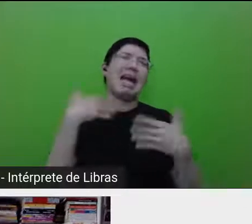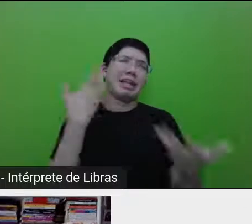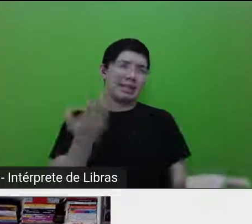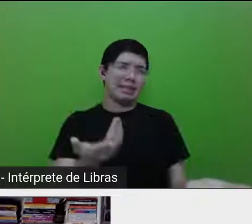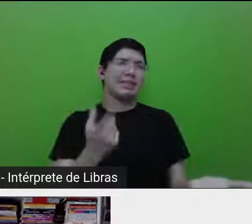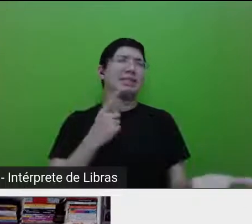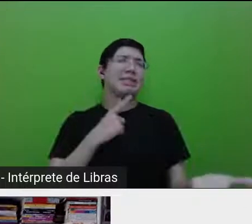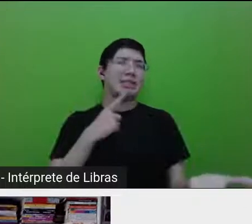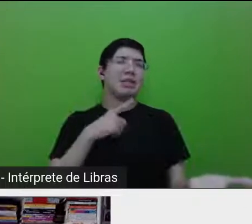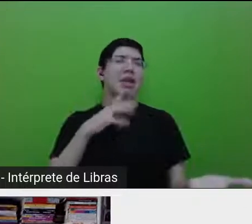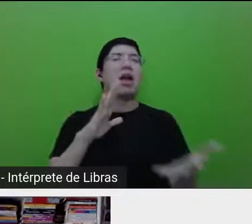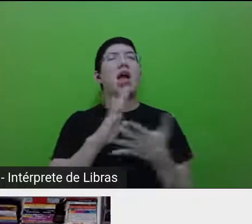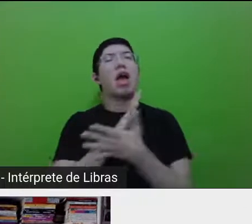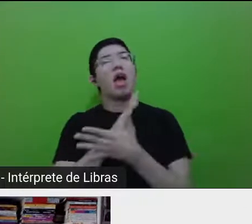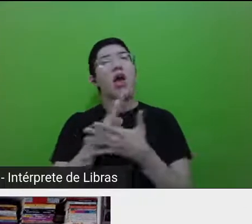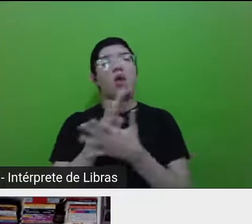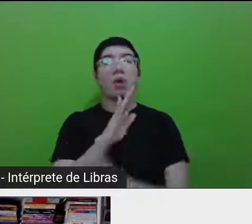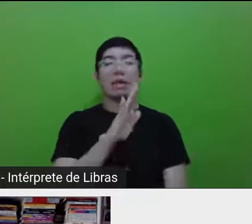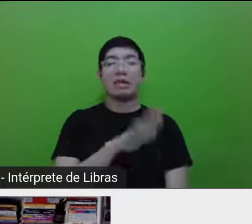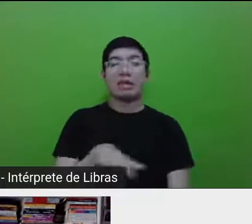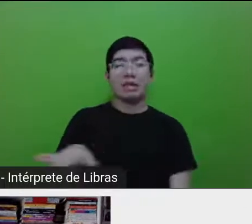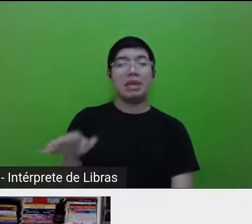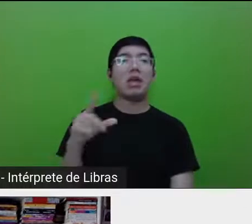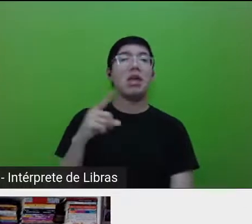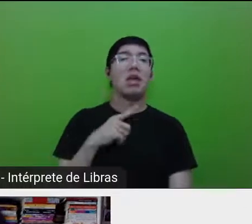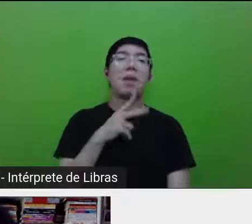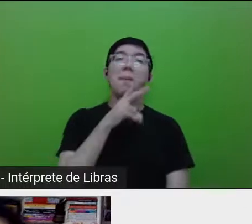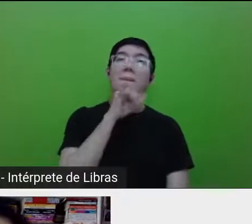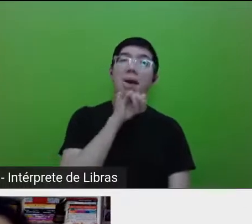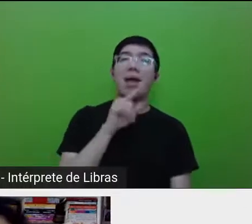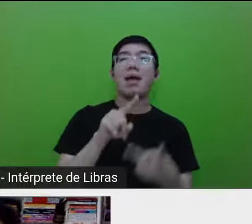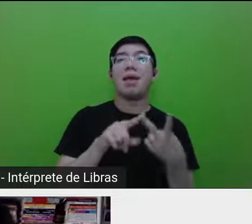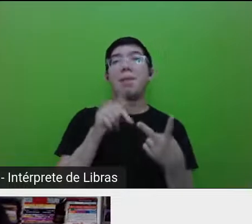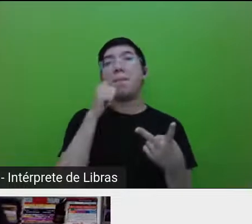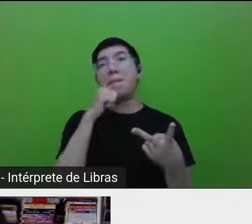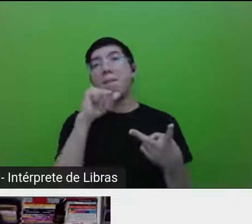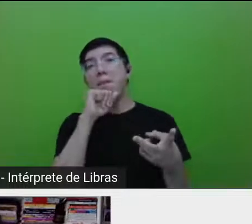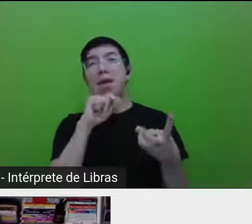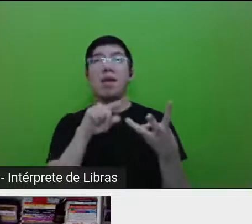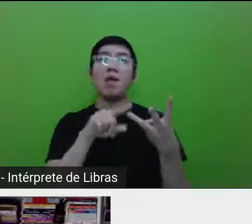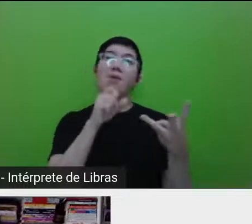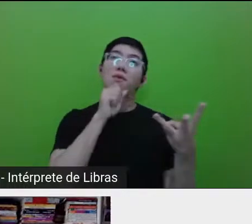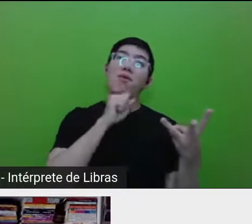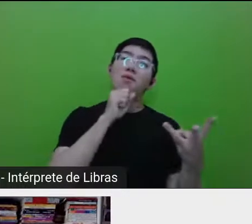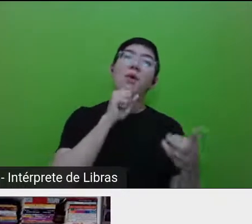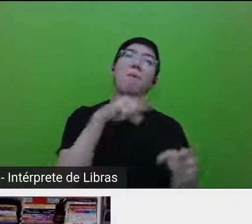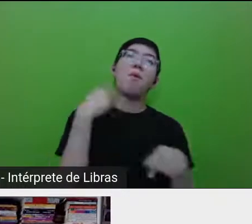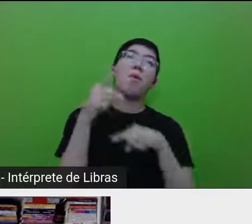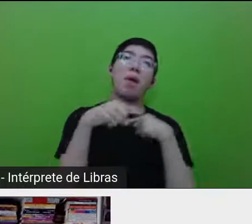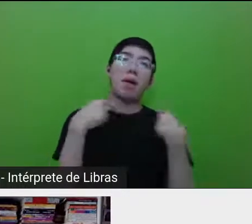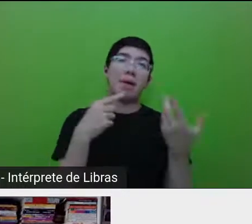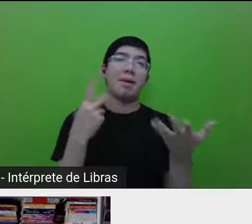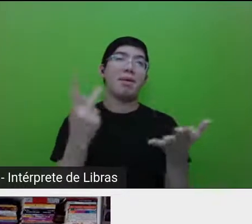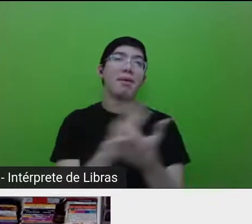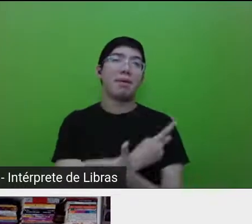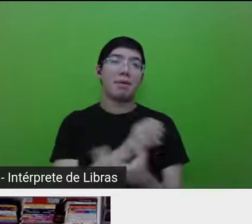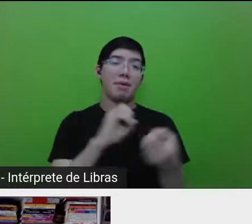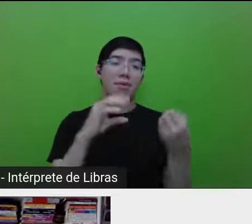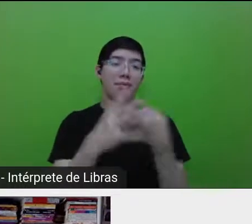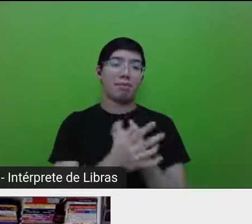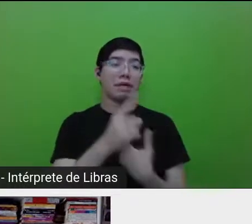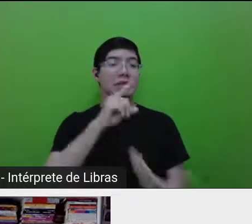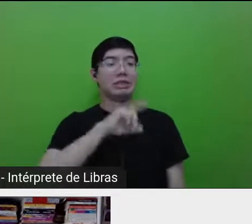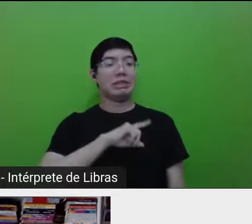pais, de avós, né? Que foram vítimas da COVID, né? Sim, sim. filhos de um tempo,